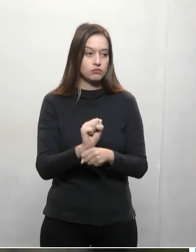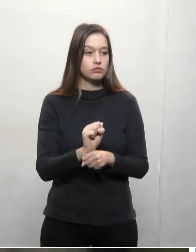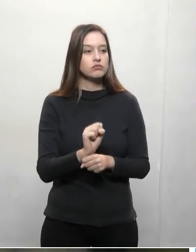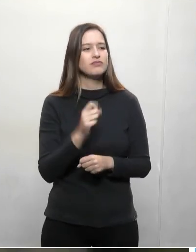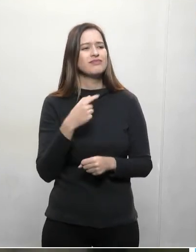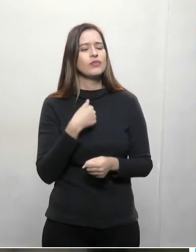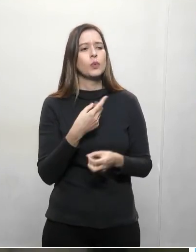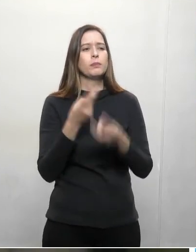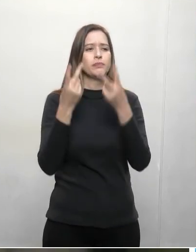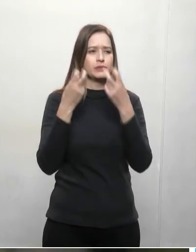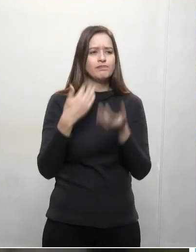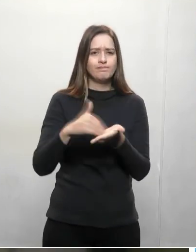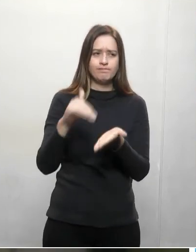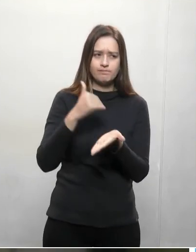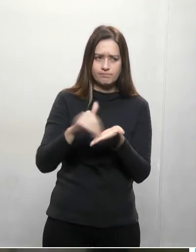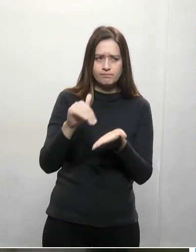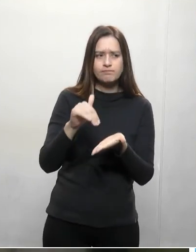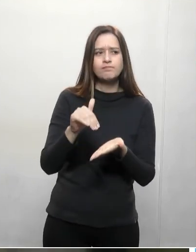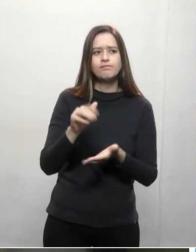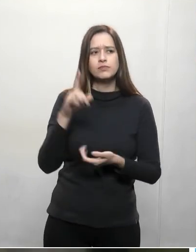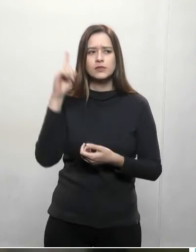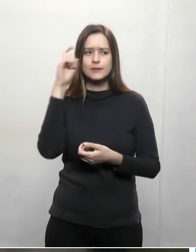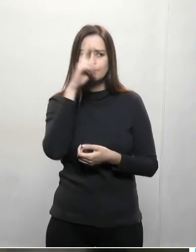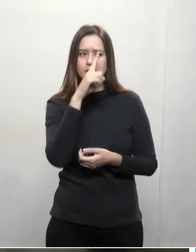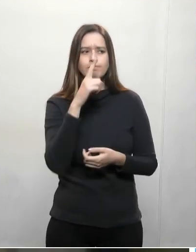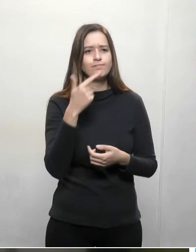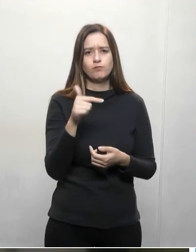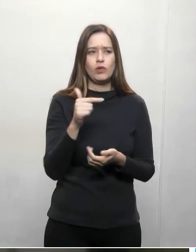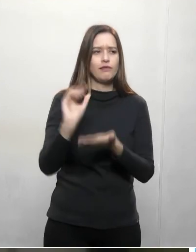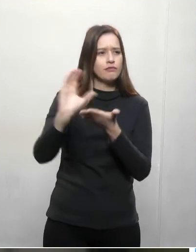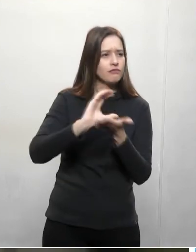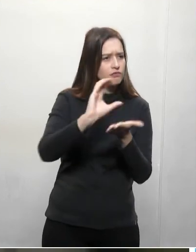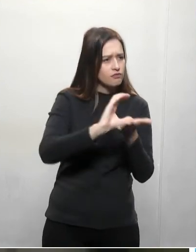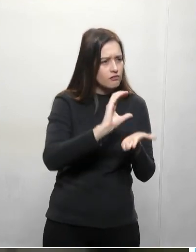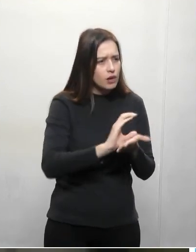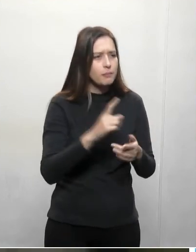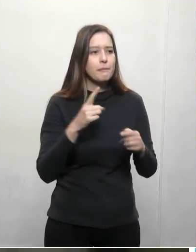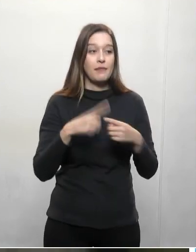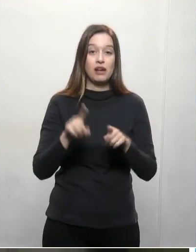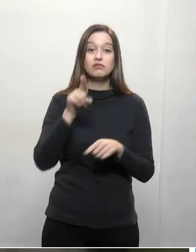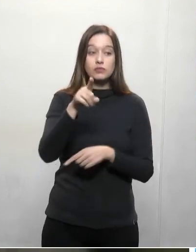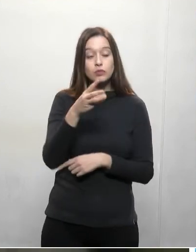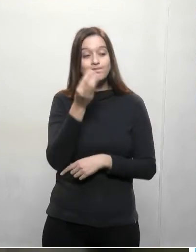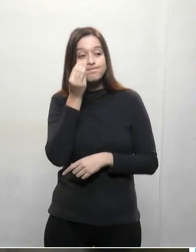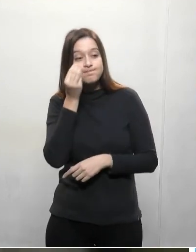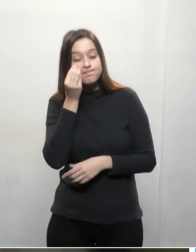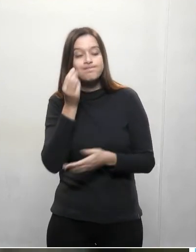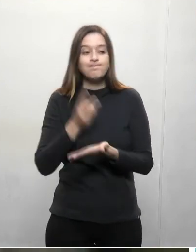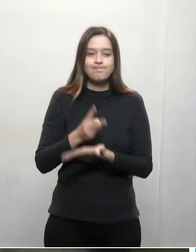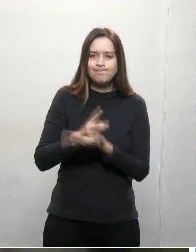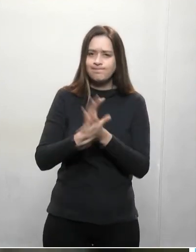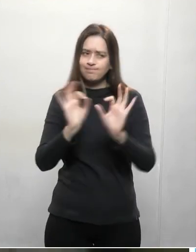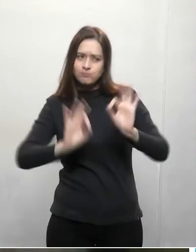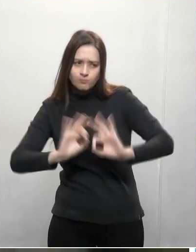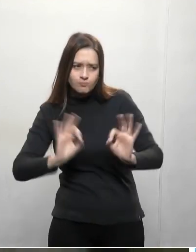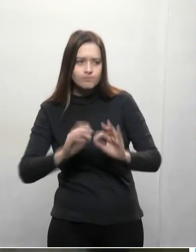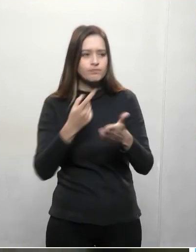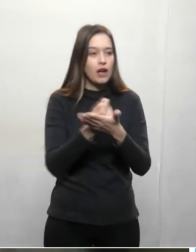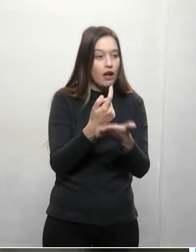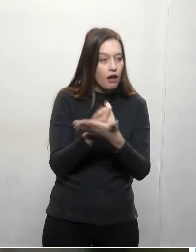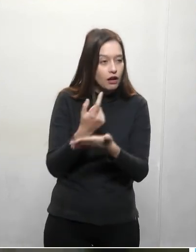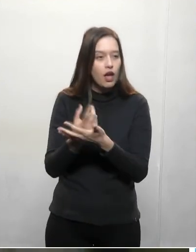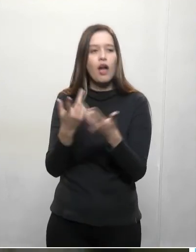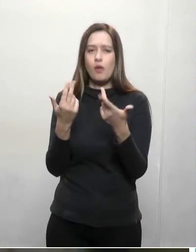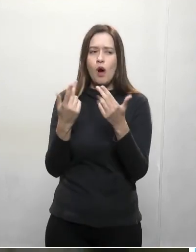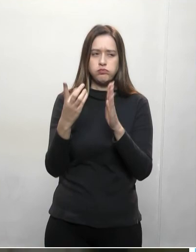sabemos que vamos ter problema, quem sabe, com a lei de responsabilidade fiscal, mas isso tudo já foi coacionado também com o decreto que o governador fez de estado de